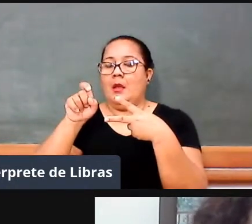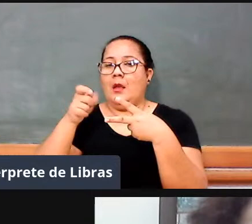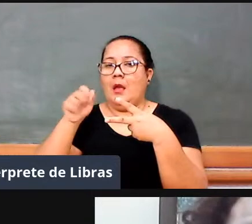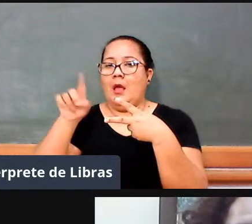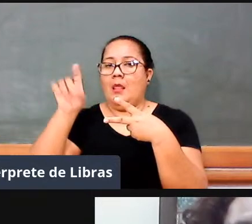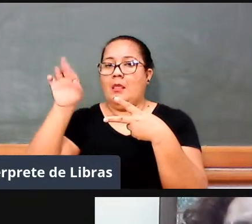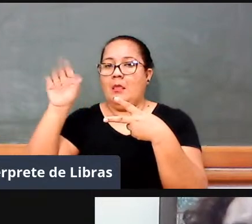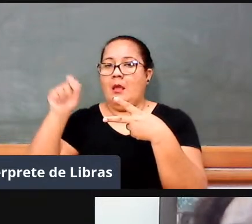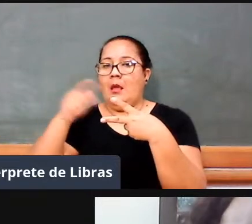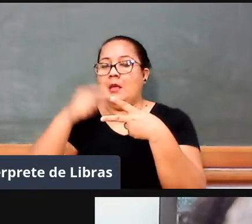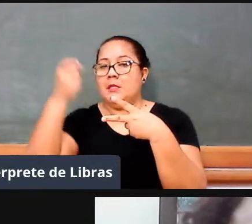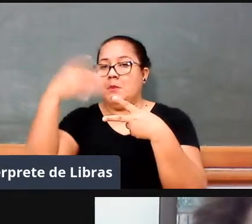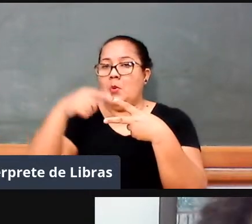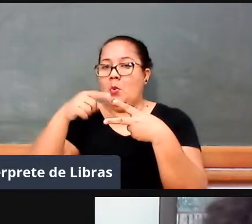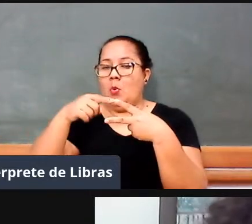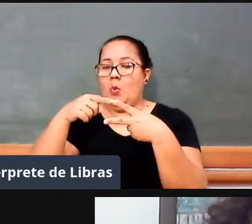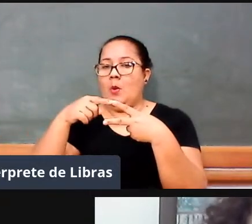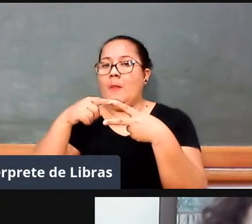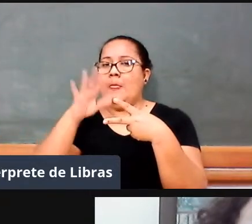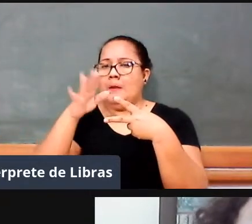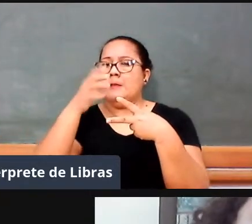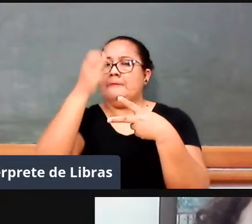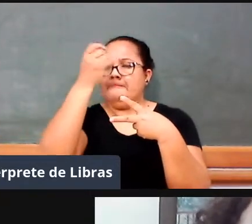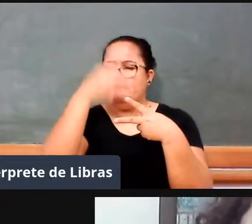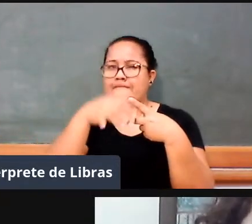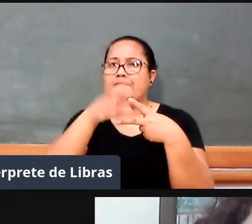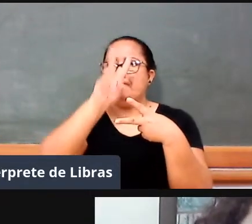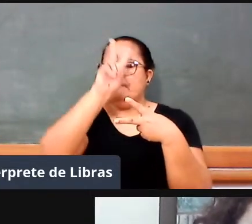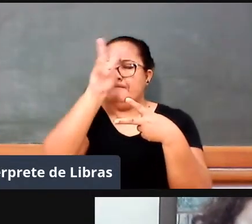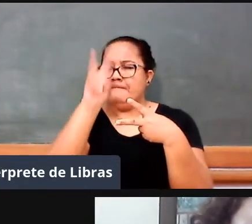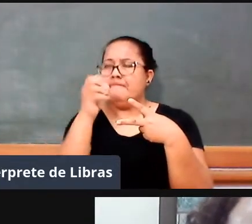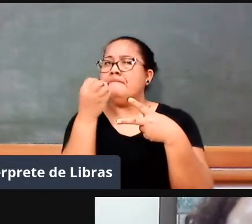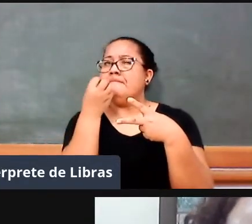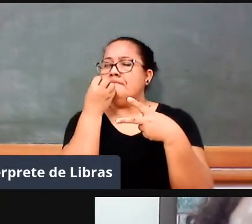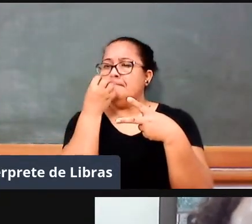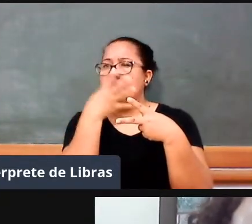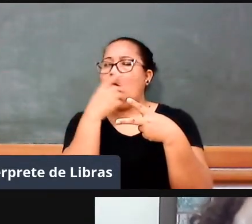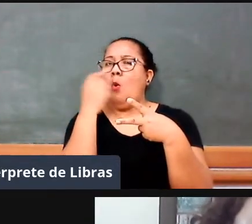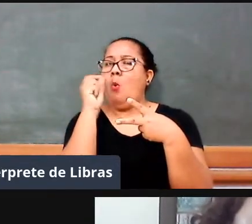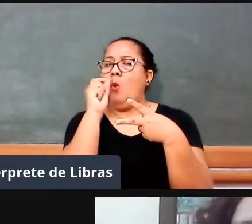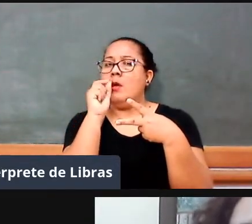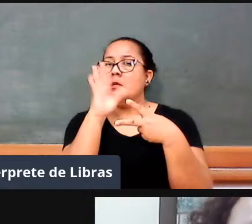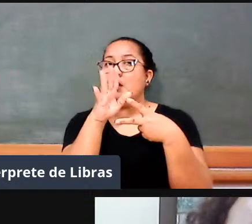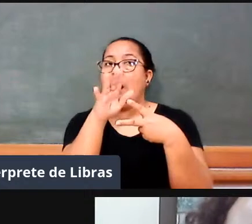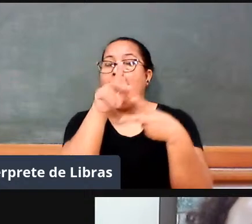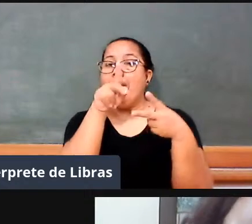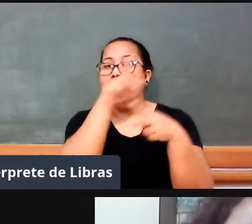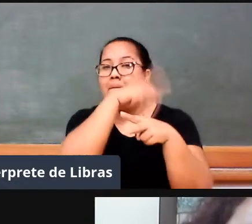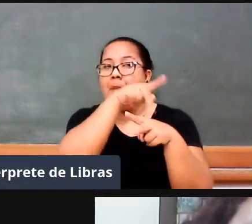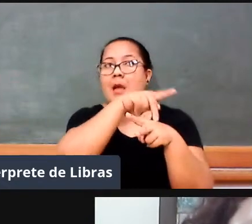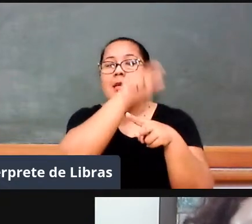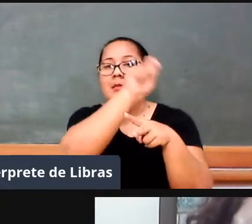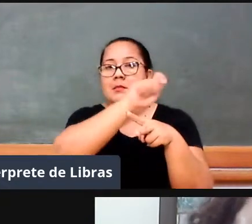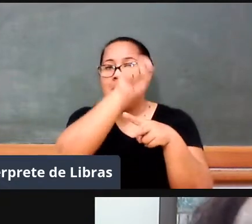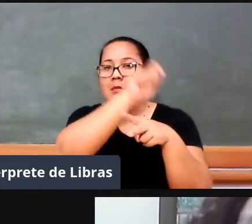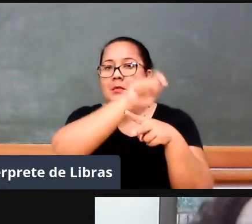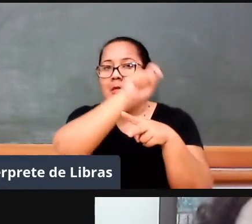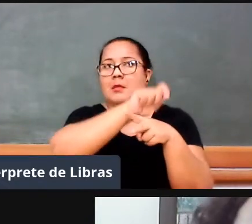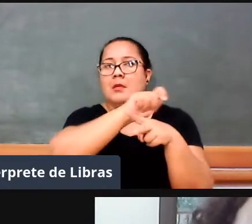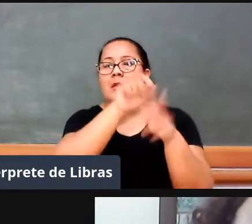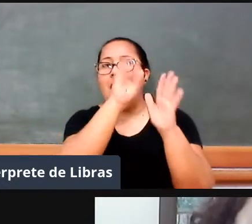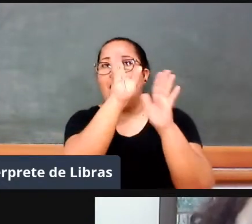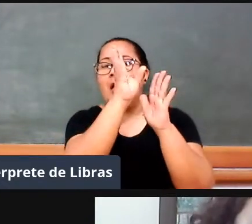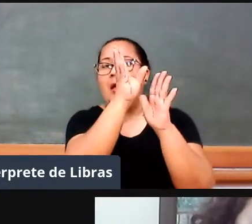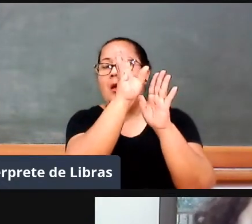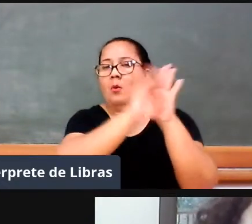ela diz assim, que o que o senhor trabalhou é muito parecido com o que se vê na Argentina, no currículo da Argentina, se essas